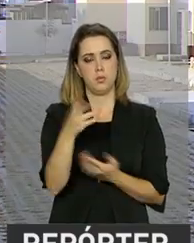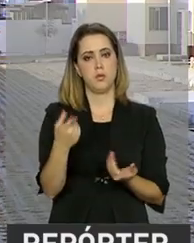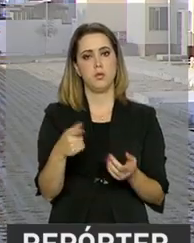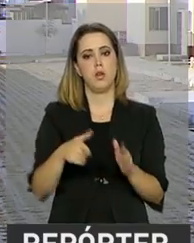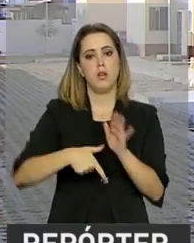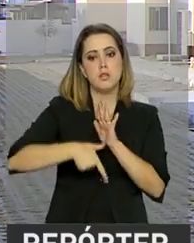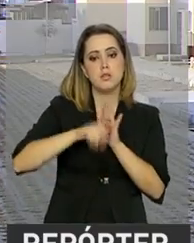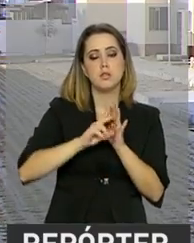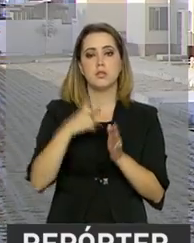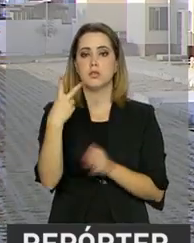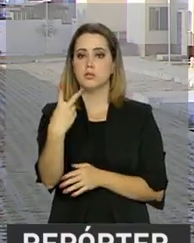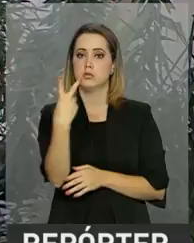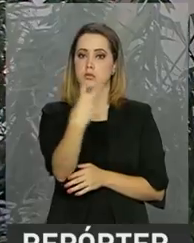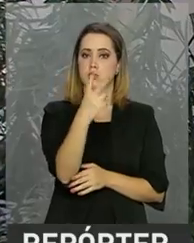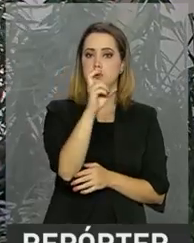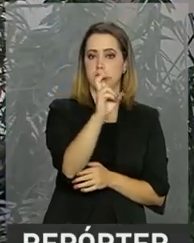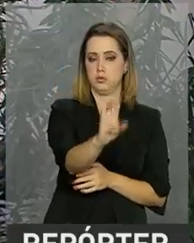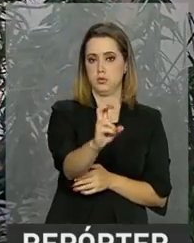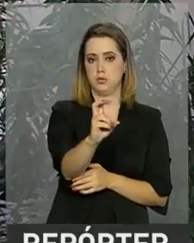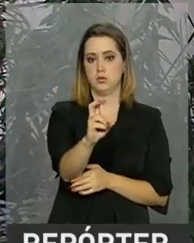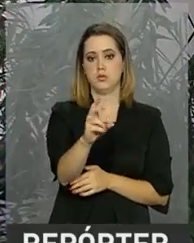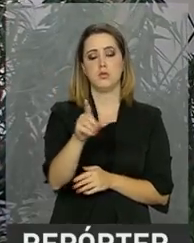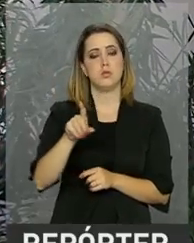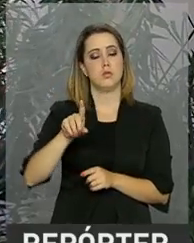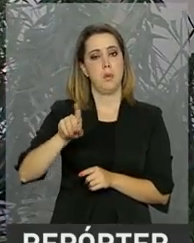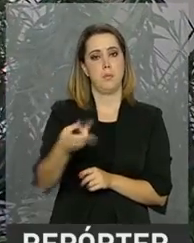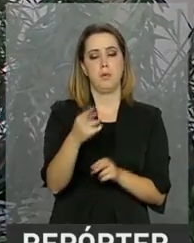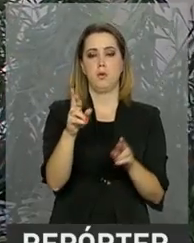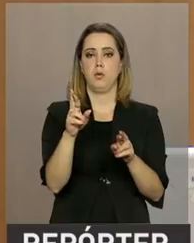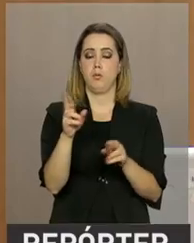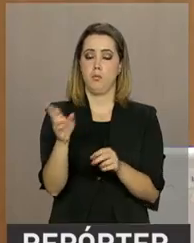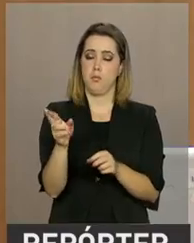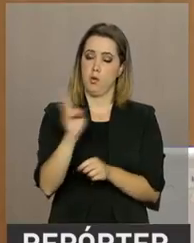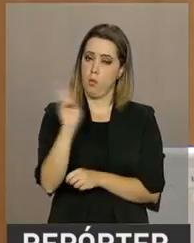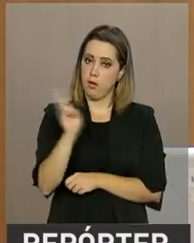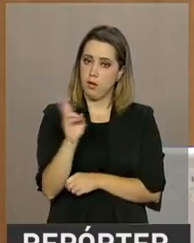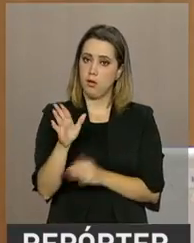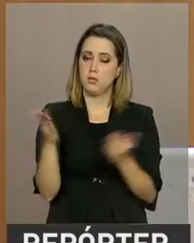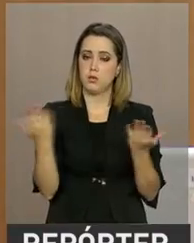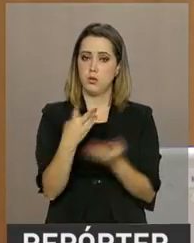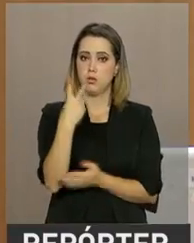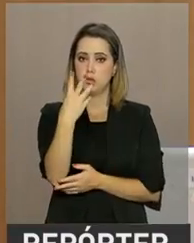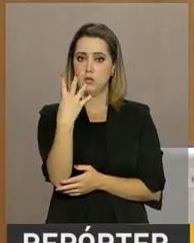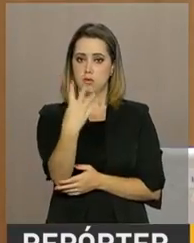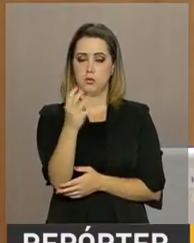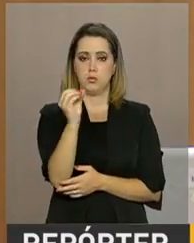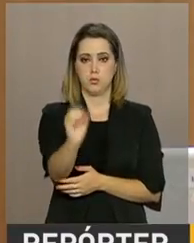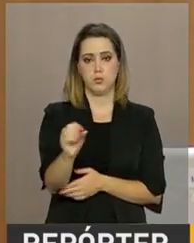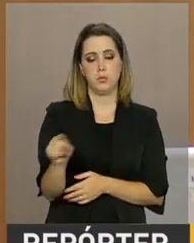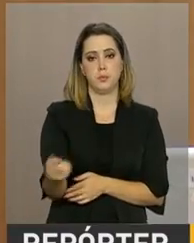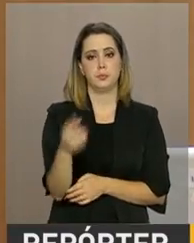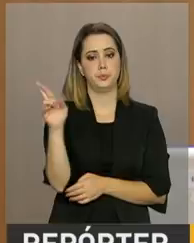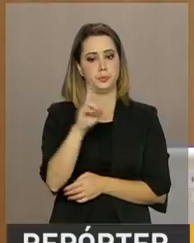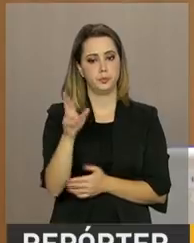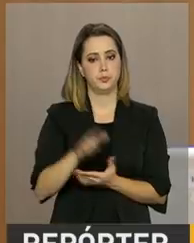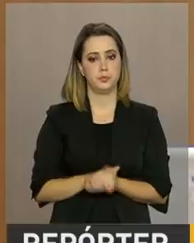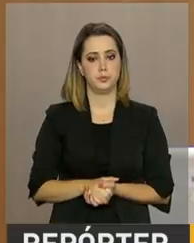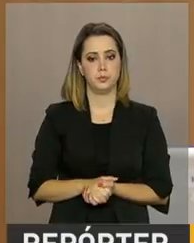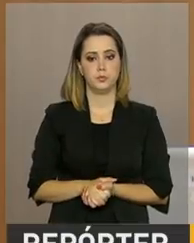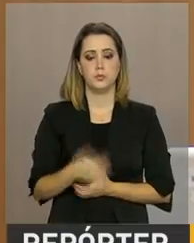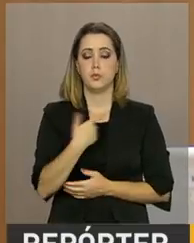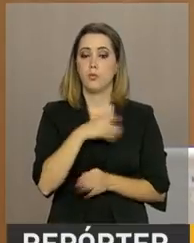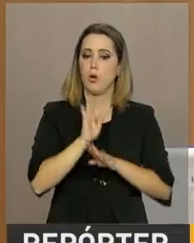de 225 mil para 240 mil reais. Além de atender a demanda pela casa própria,